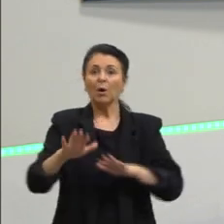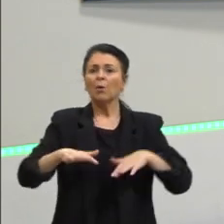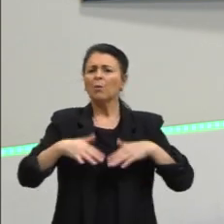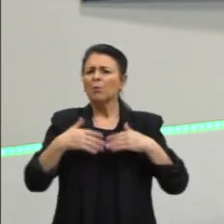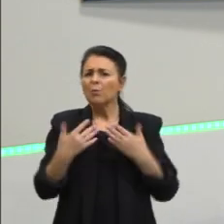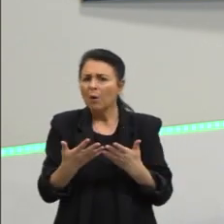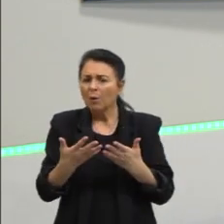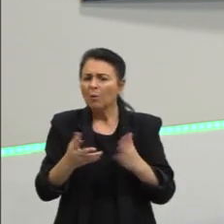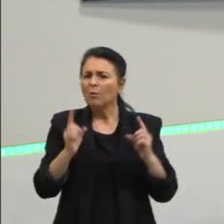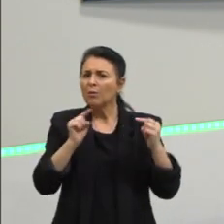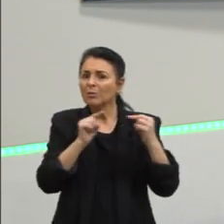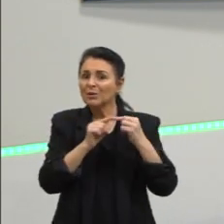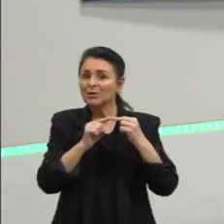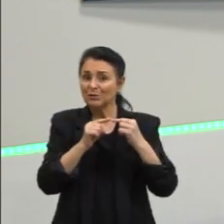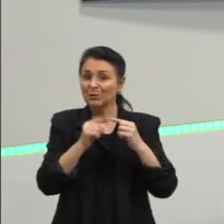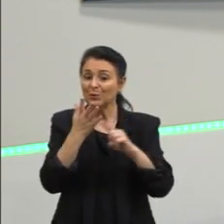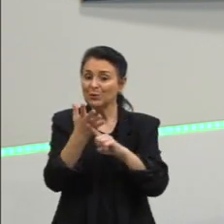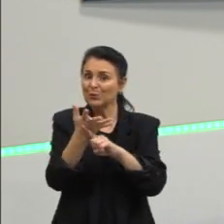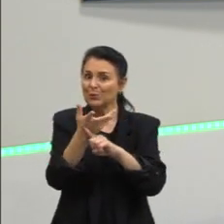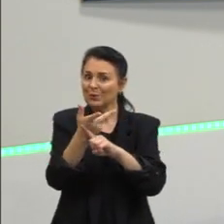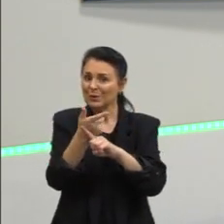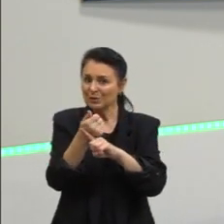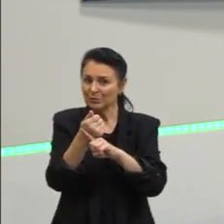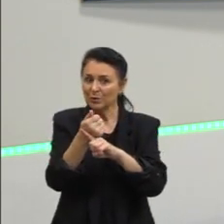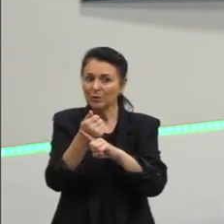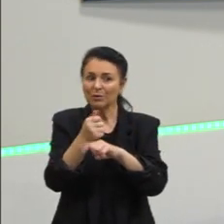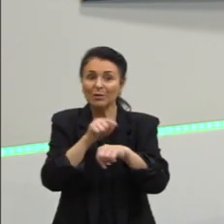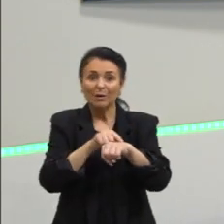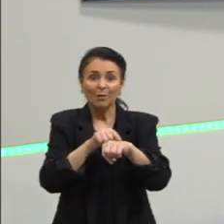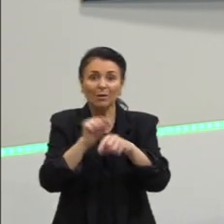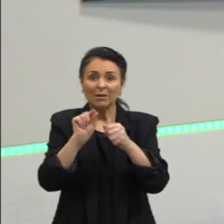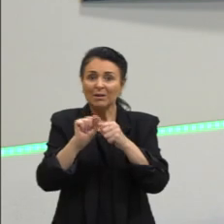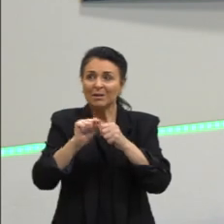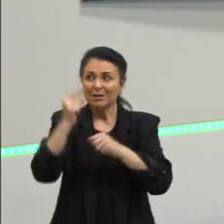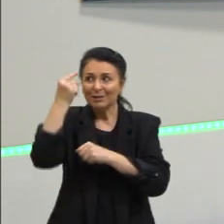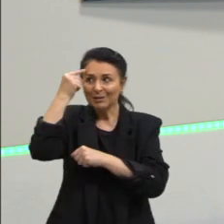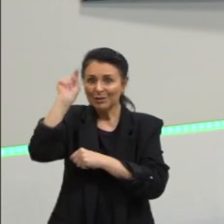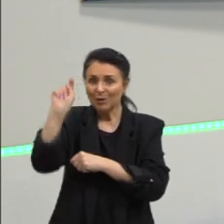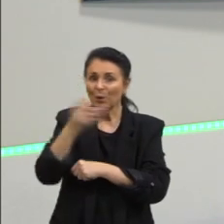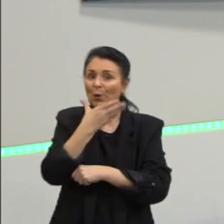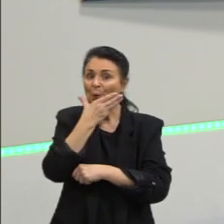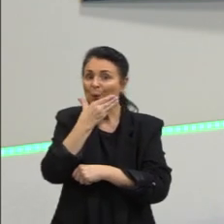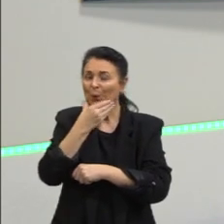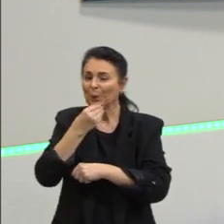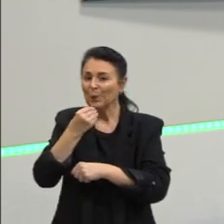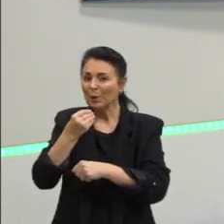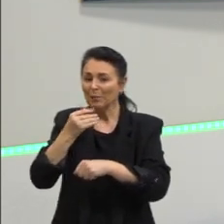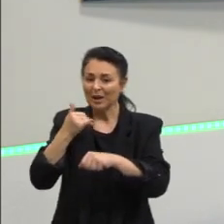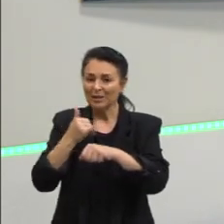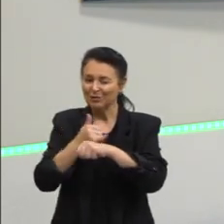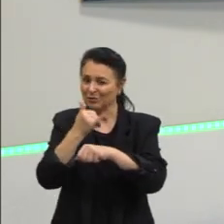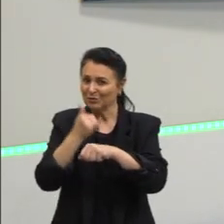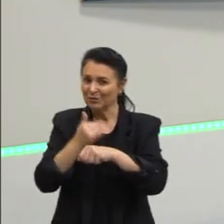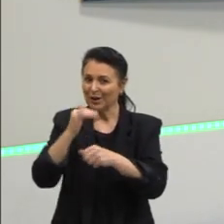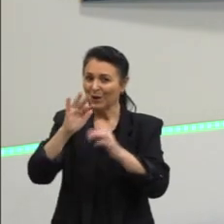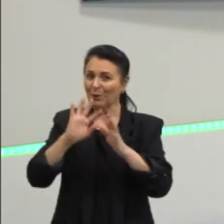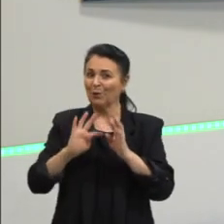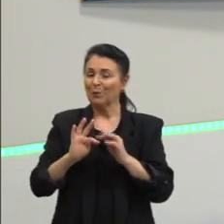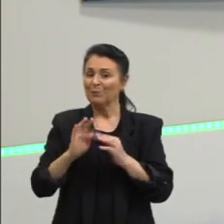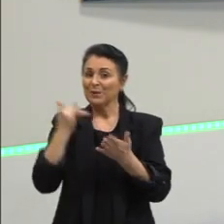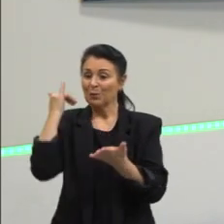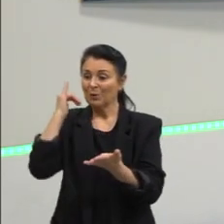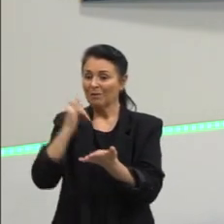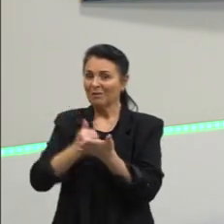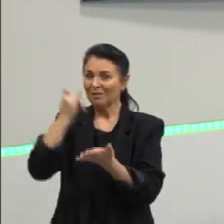desse artista Ao criar o homem eletrônico Gente, vocês